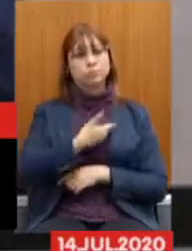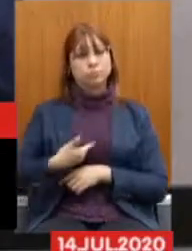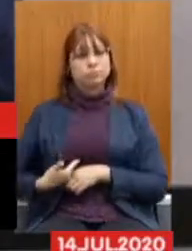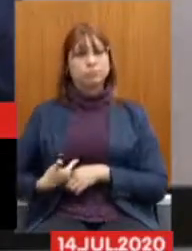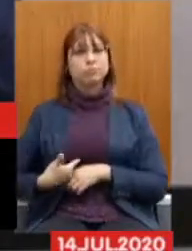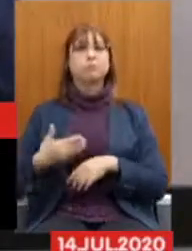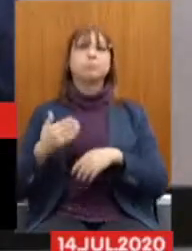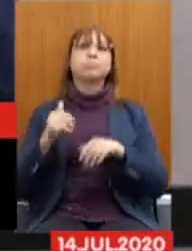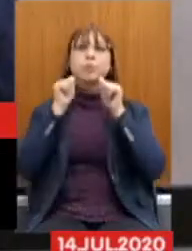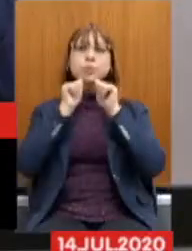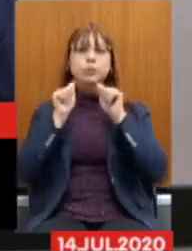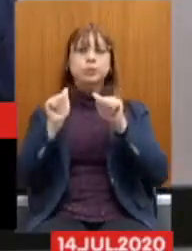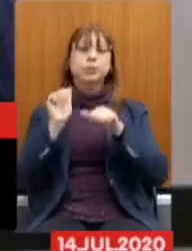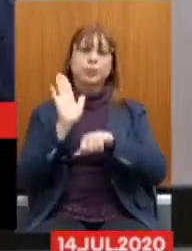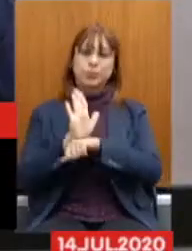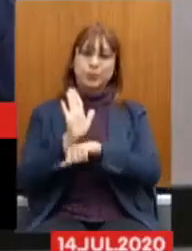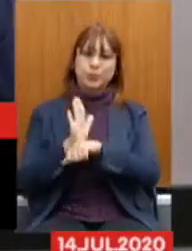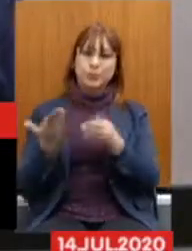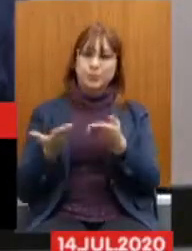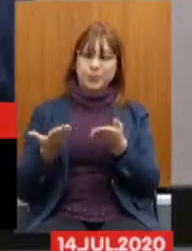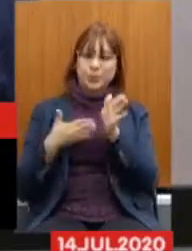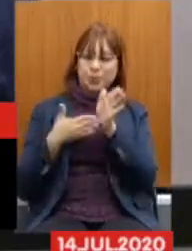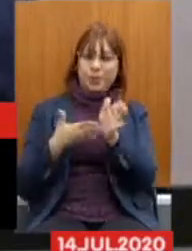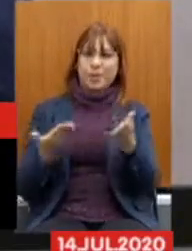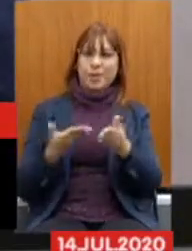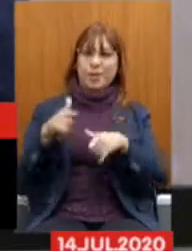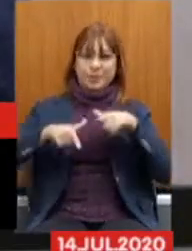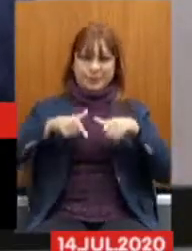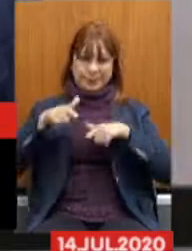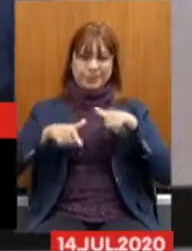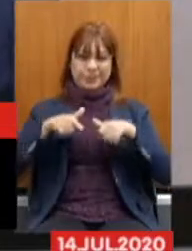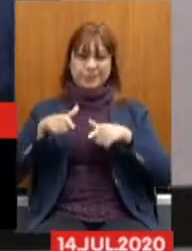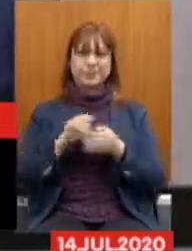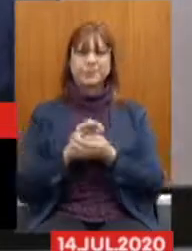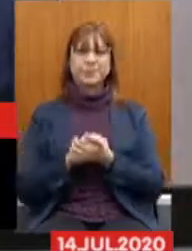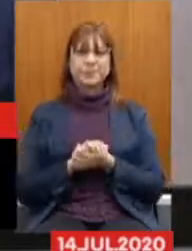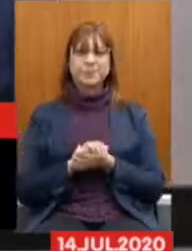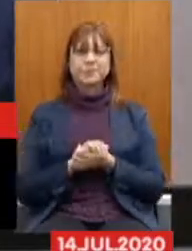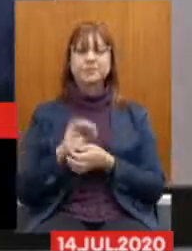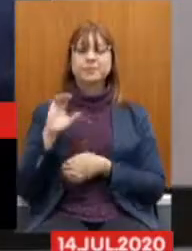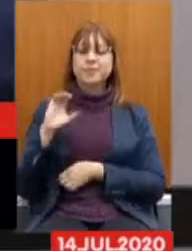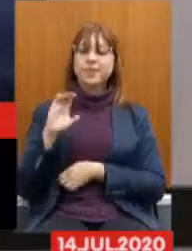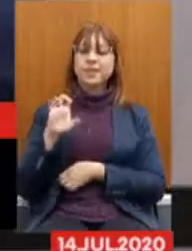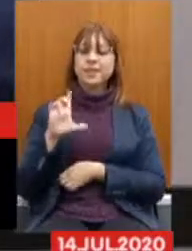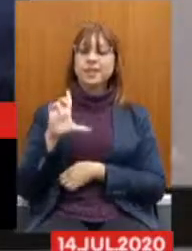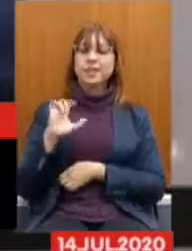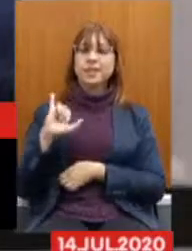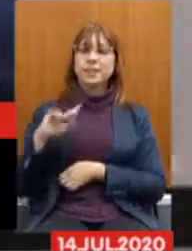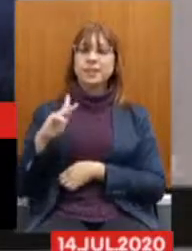para acompanhar os nossos trabalhos. Celinho Citrocel.